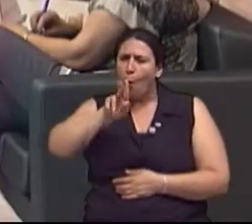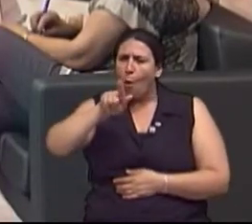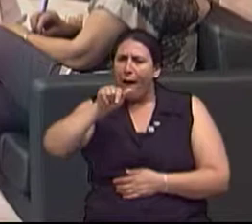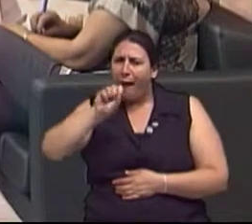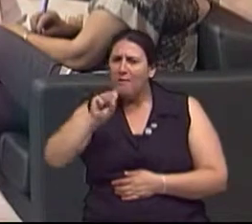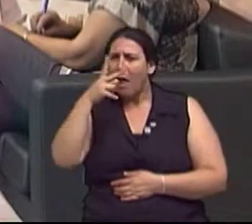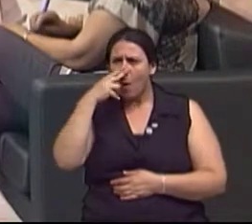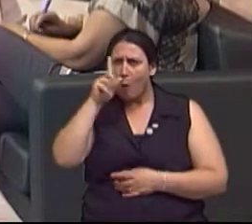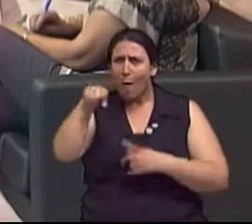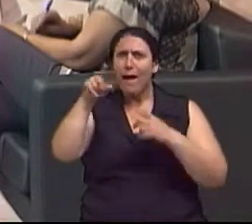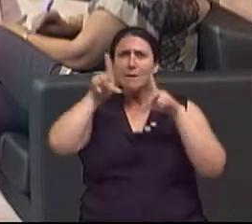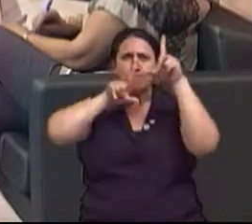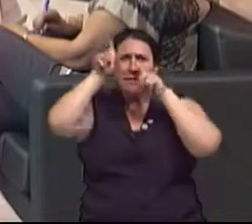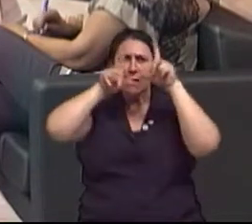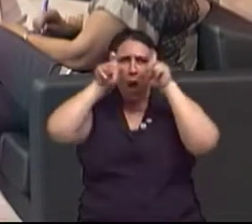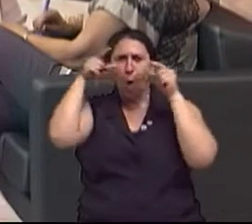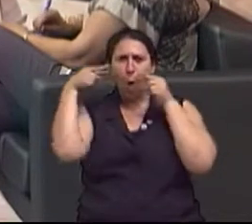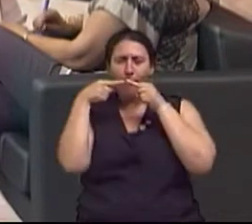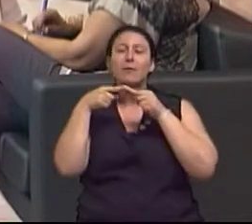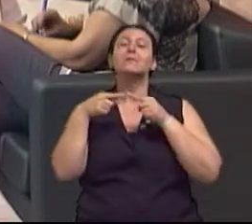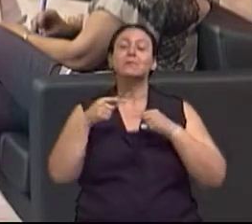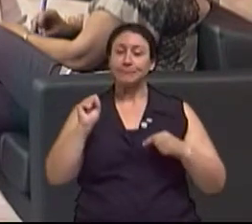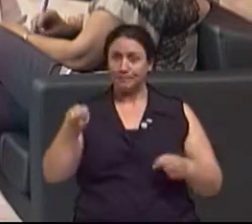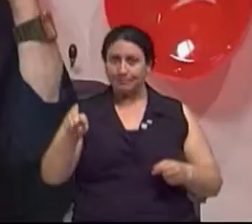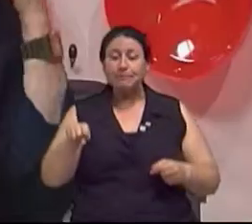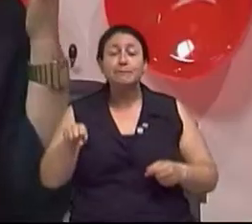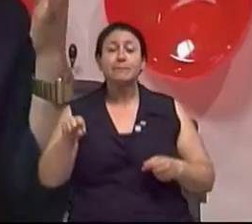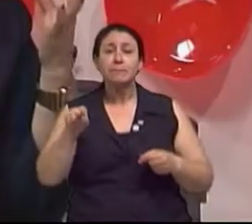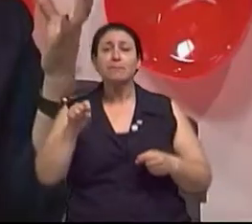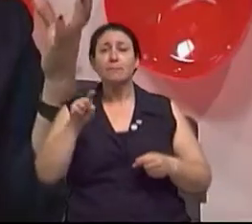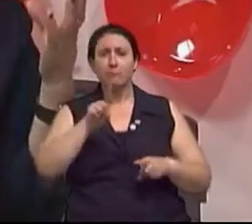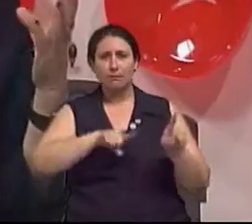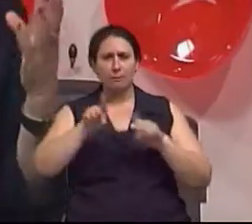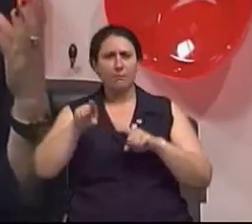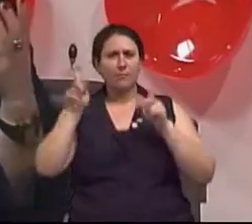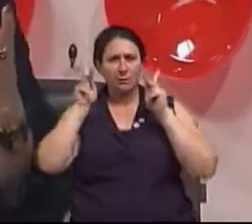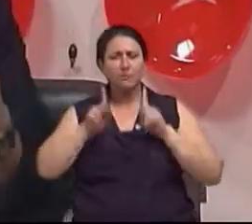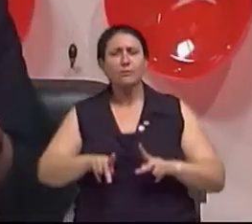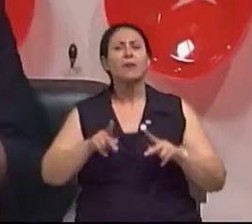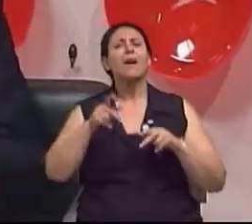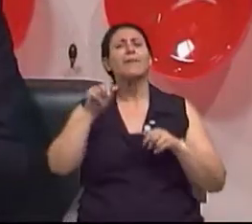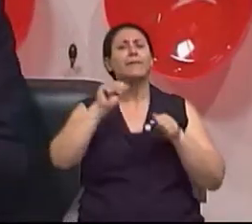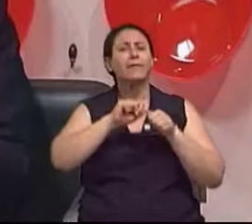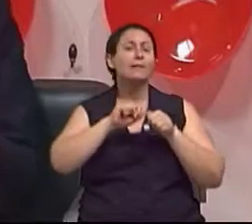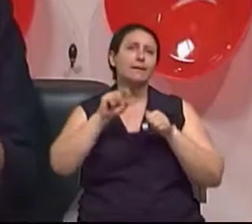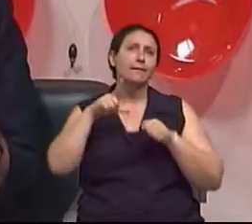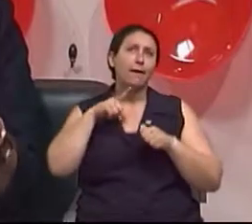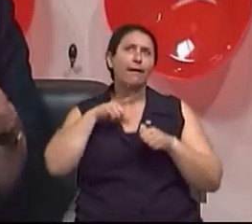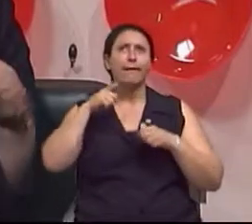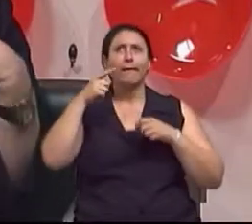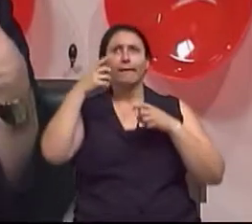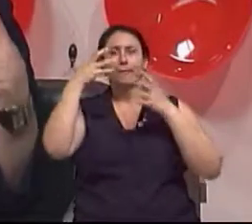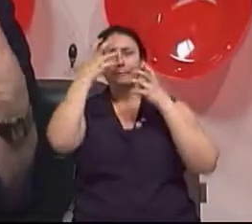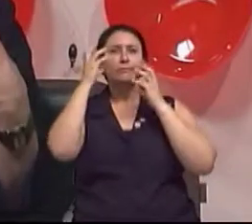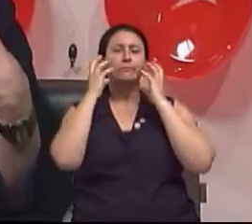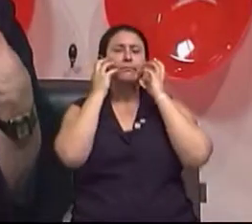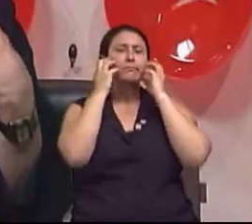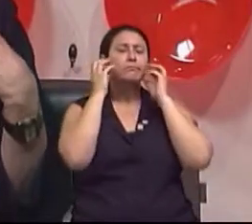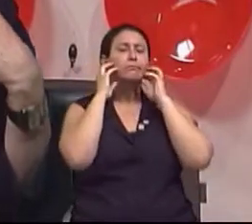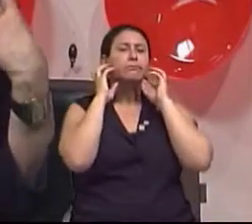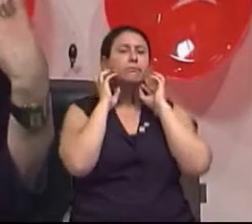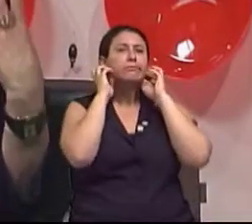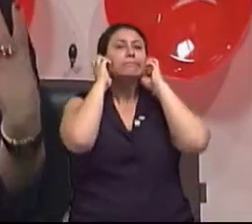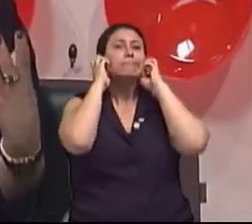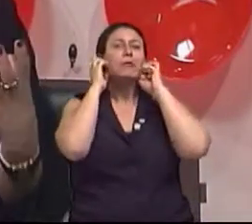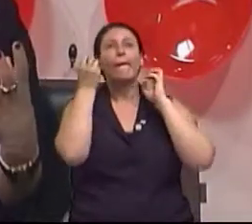E as da fronte, as da região periorbitária, tem algumas pessoas que tem, não é? Uma